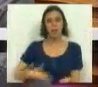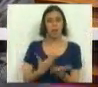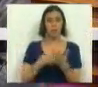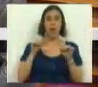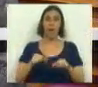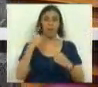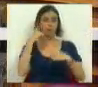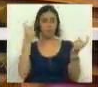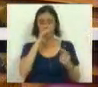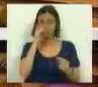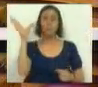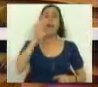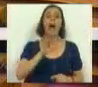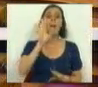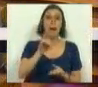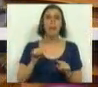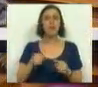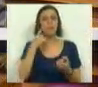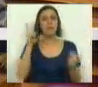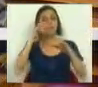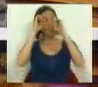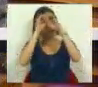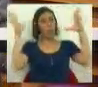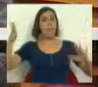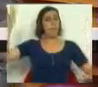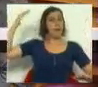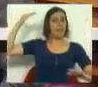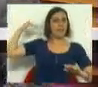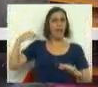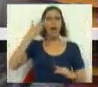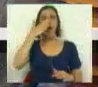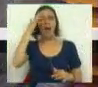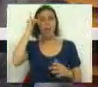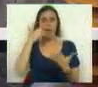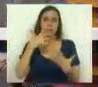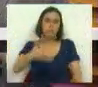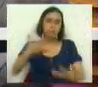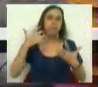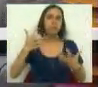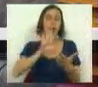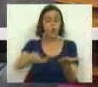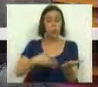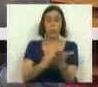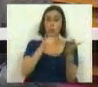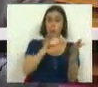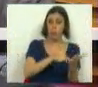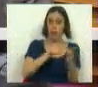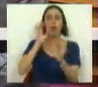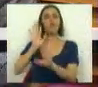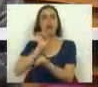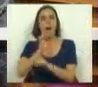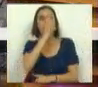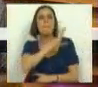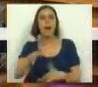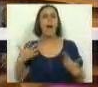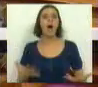que aqui se trazem. E há mais que também é um regresso ideológico ao passado. Há uma ideia subjacente, quer naquilo que se propõe aqui, quer naquilo que já é a